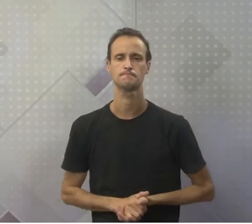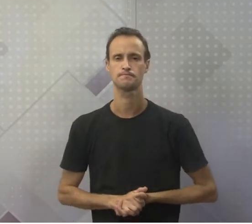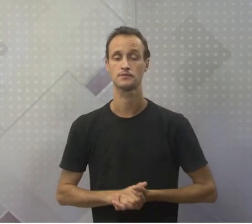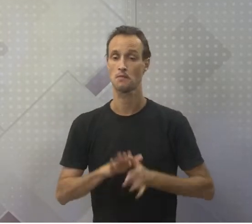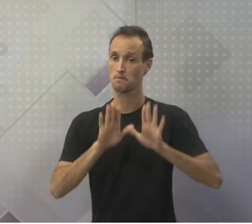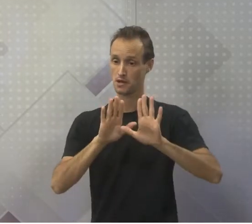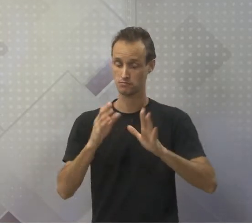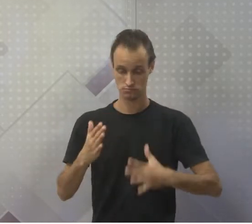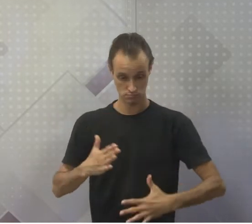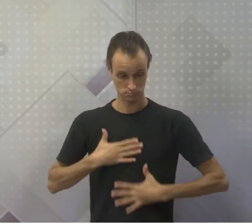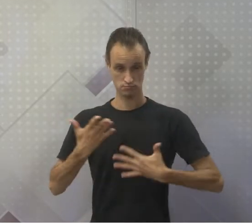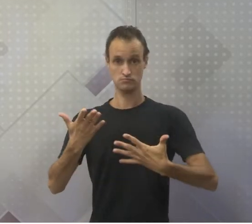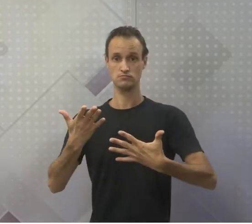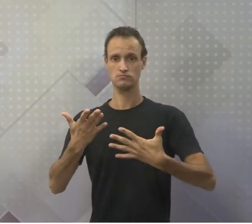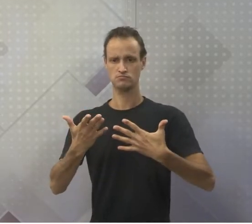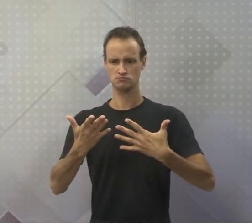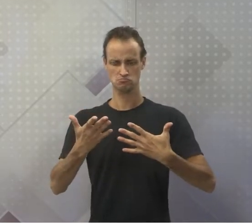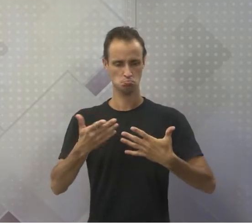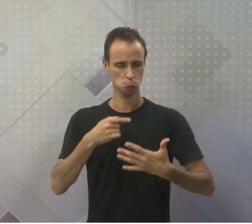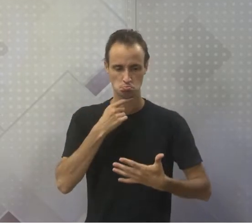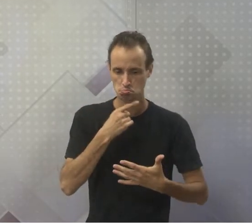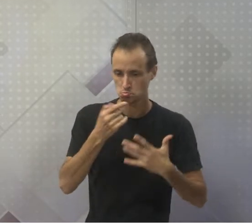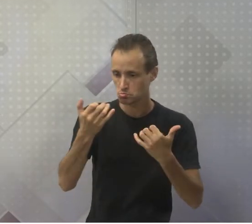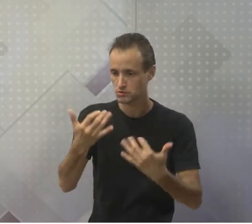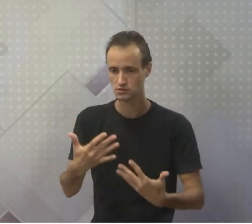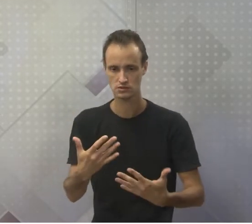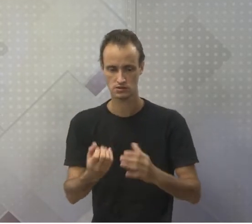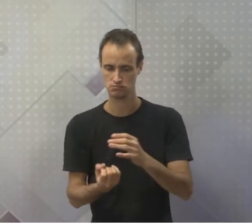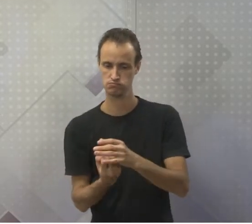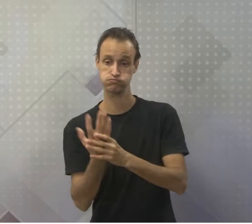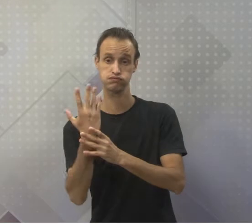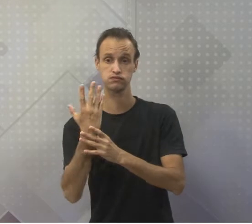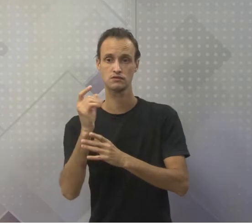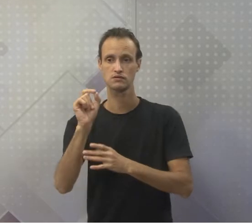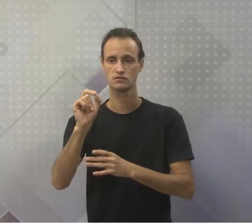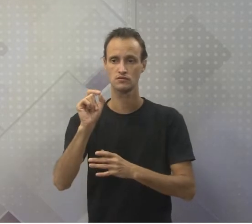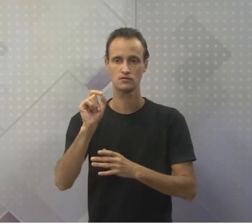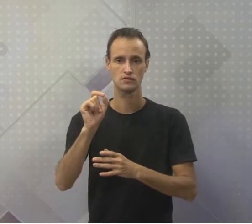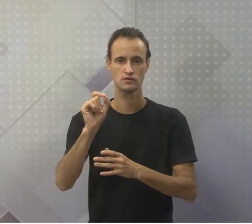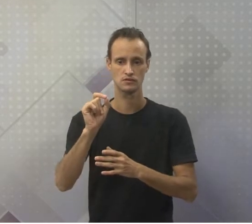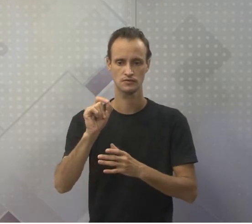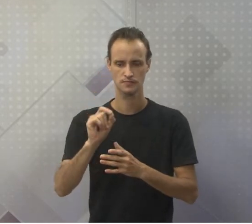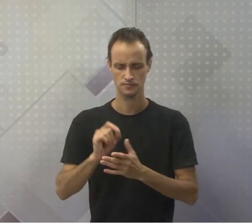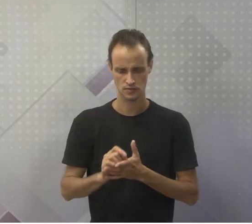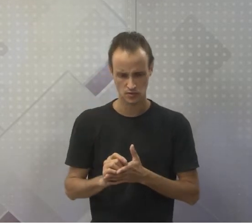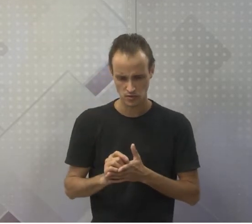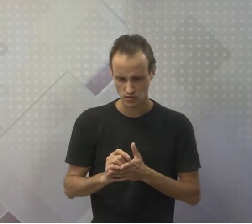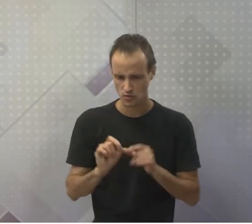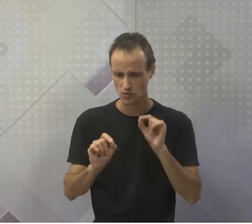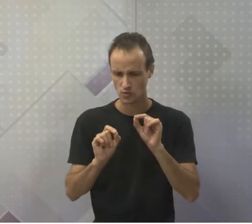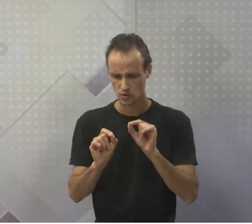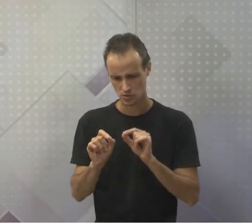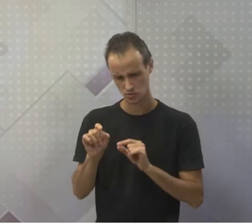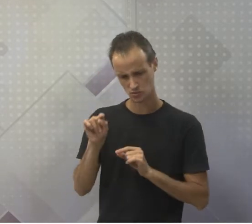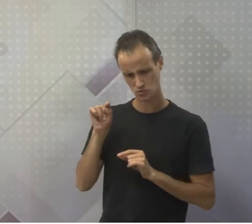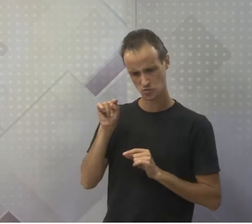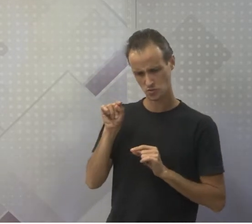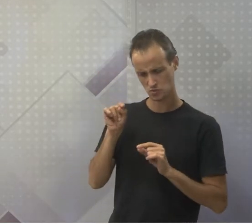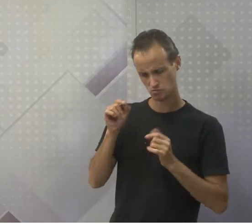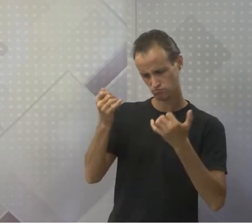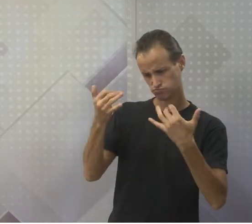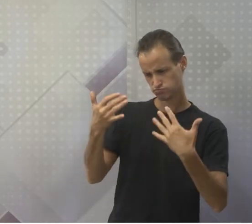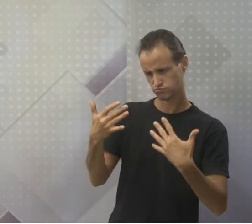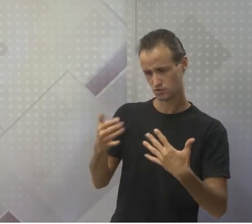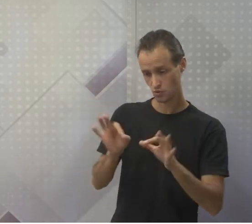Mas de repente, e sem qualquer explicação, brotou do caos o primeiro sinal de um futuro menos caótico. Uma